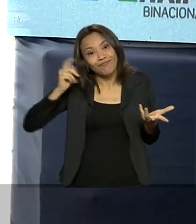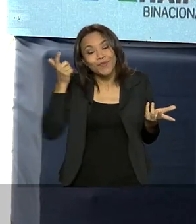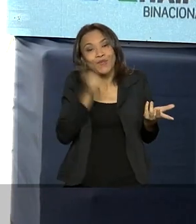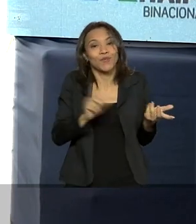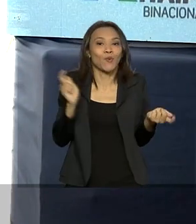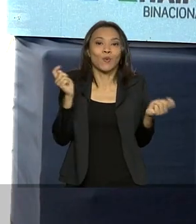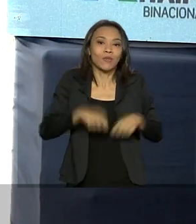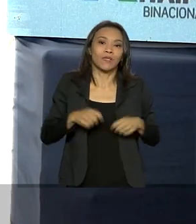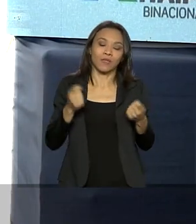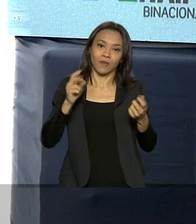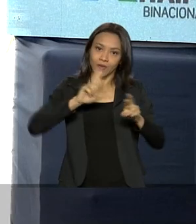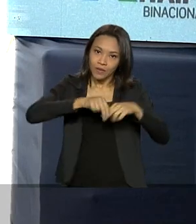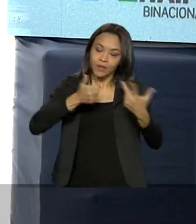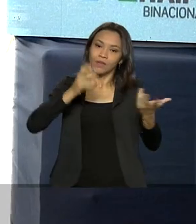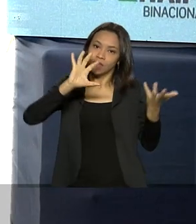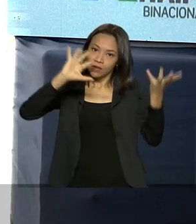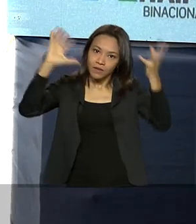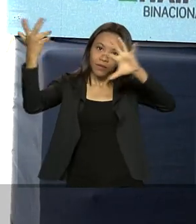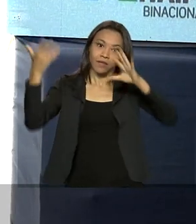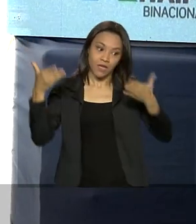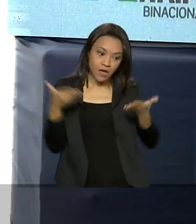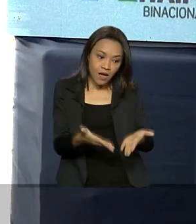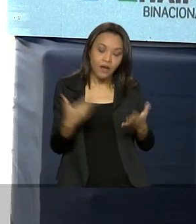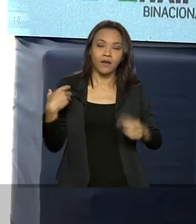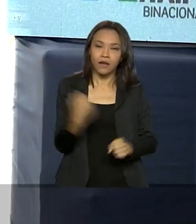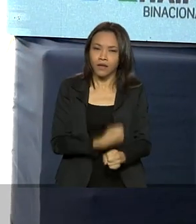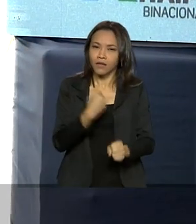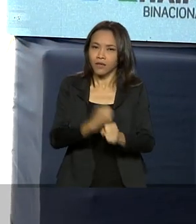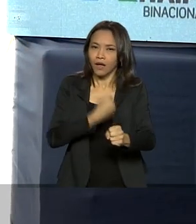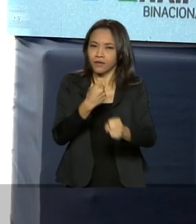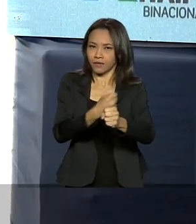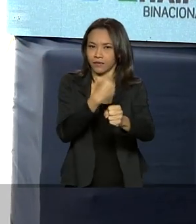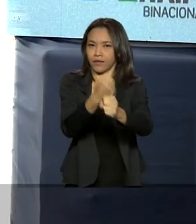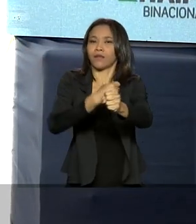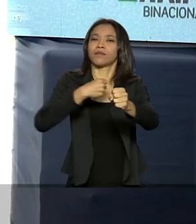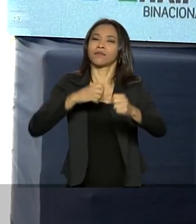E esta obra que é